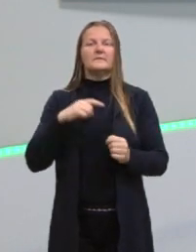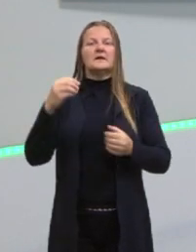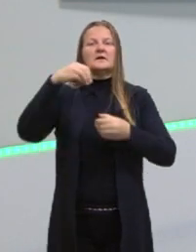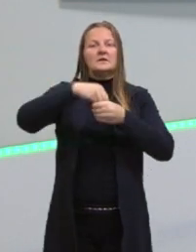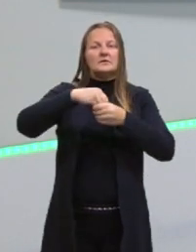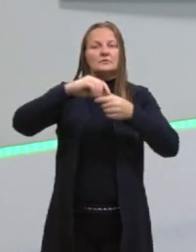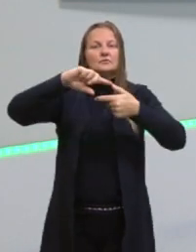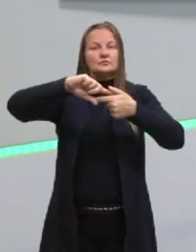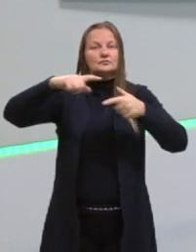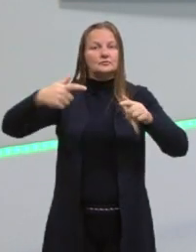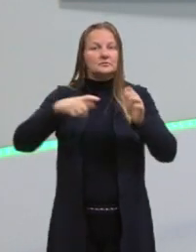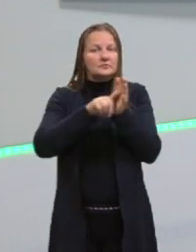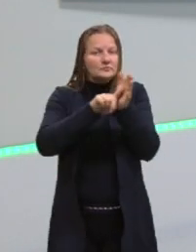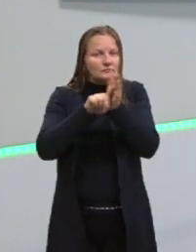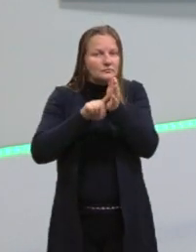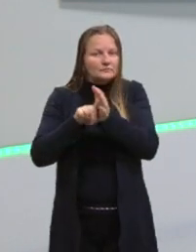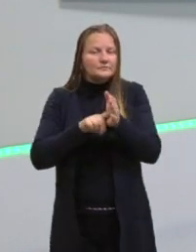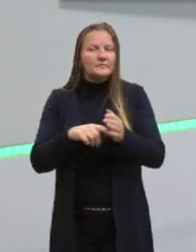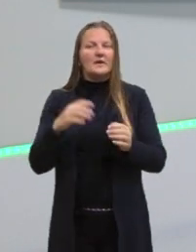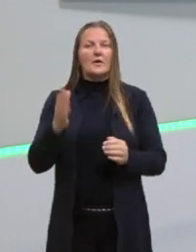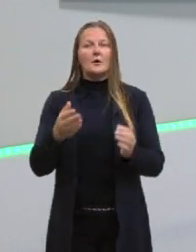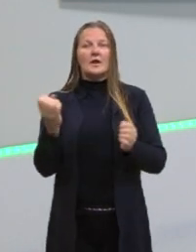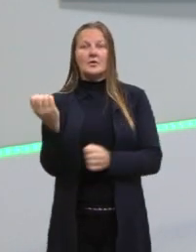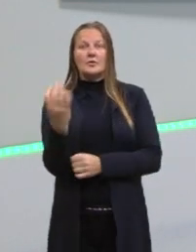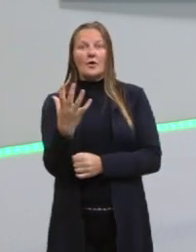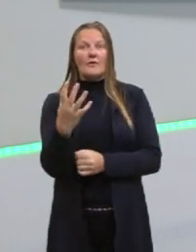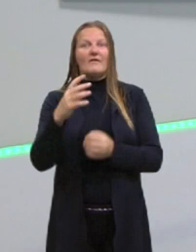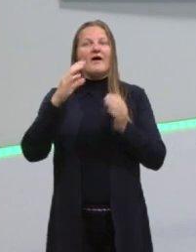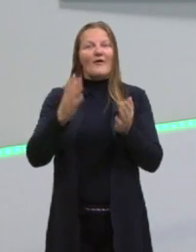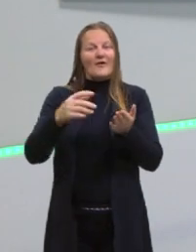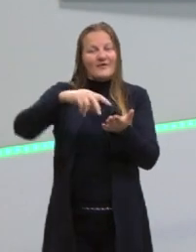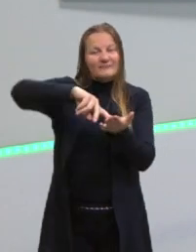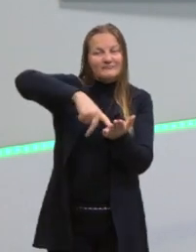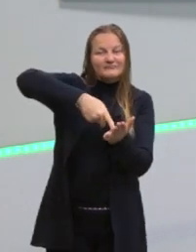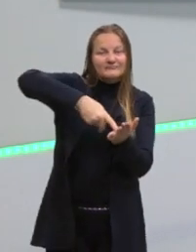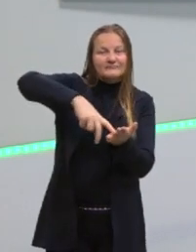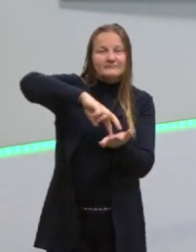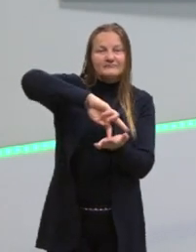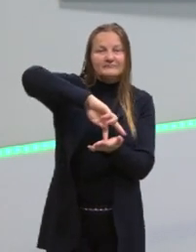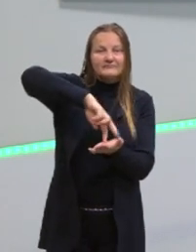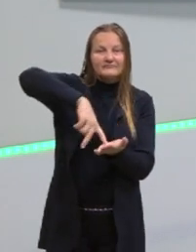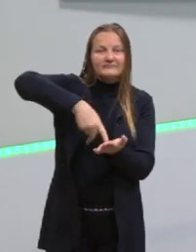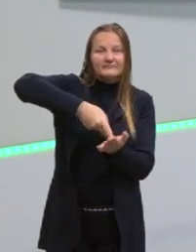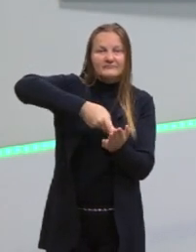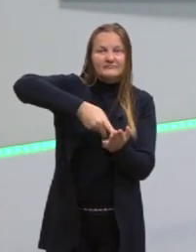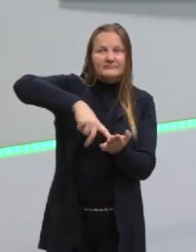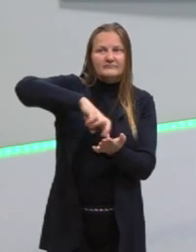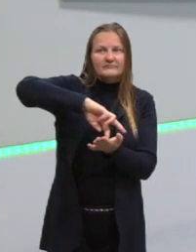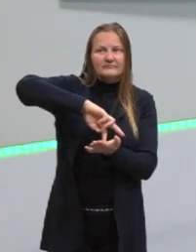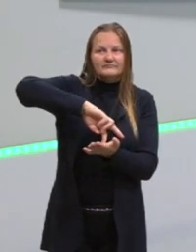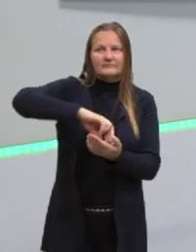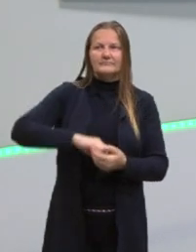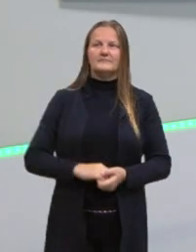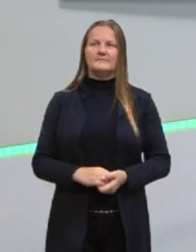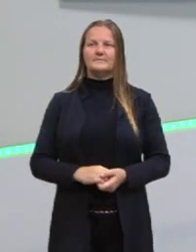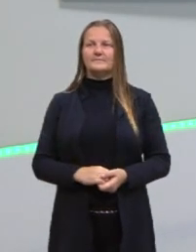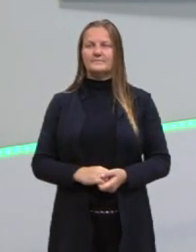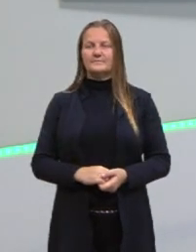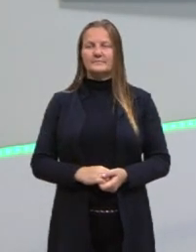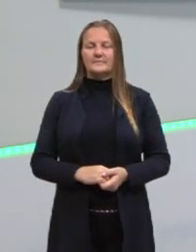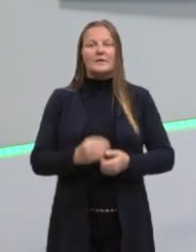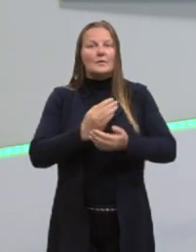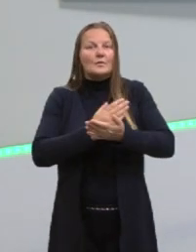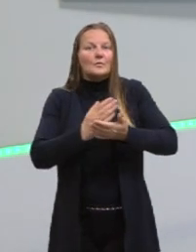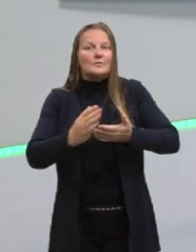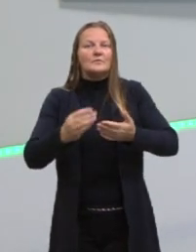analítica, mas agora com uma nova figura no plano cartesiano que é a circunferência. Para a gente dar início